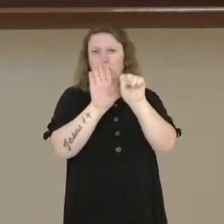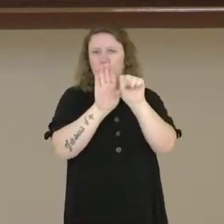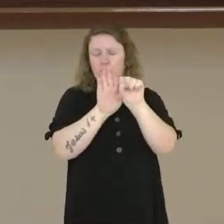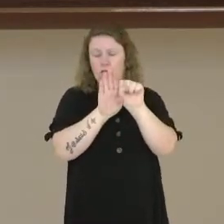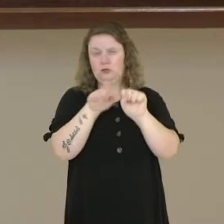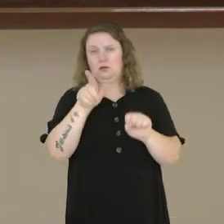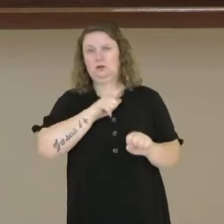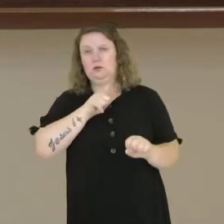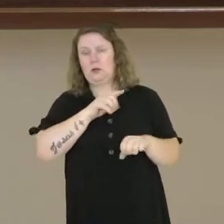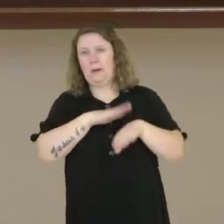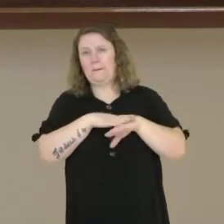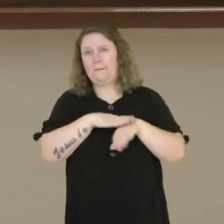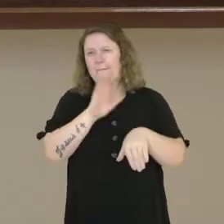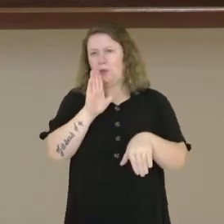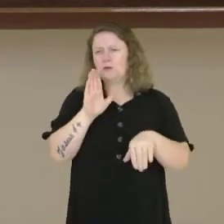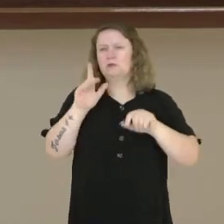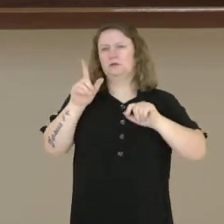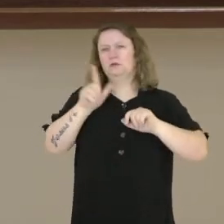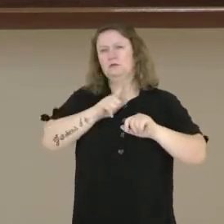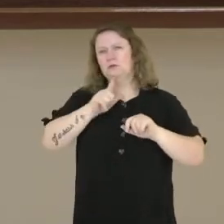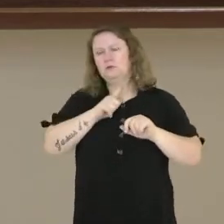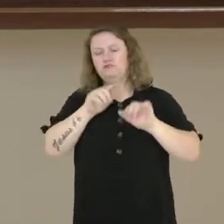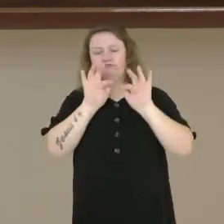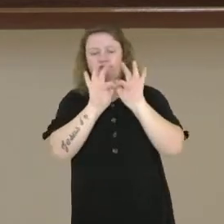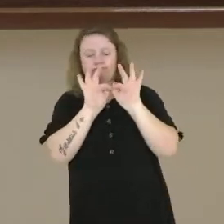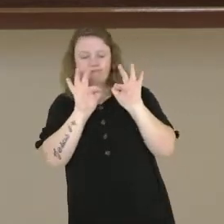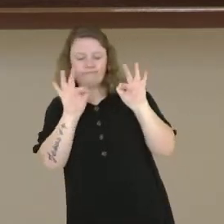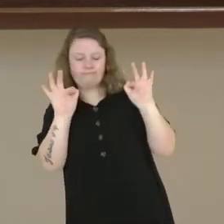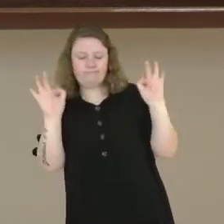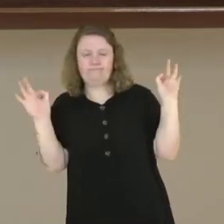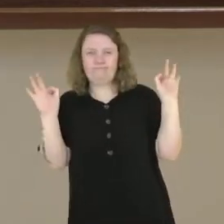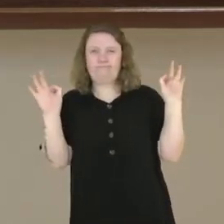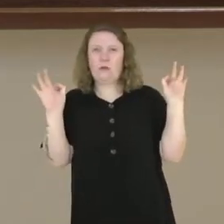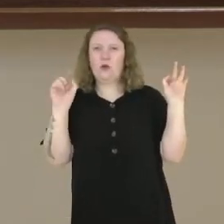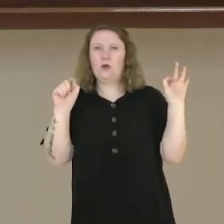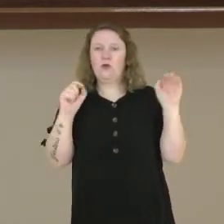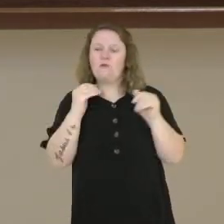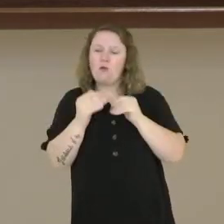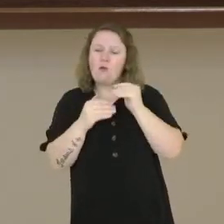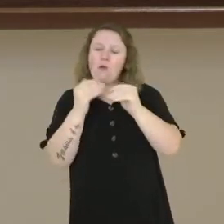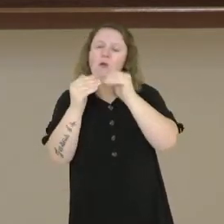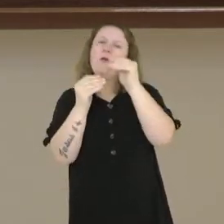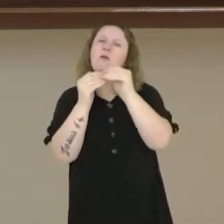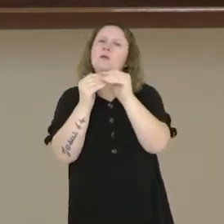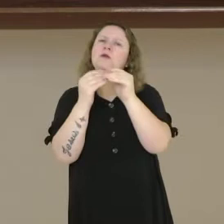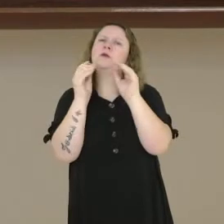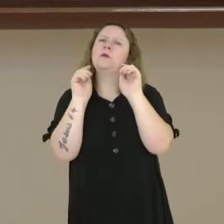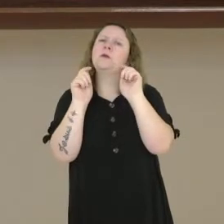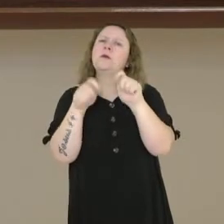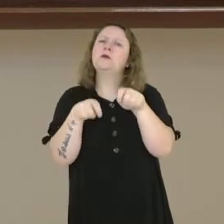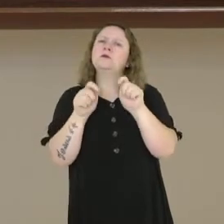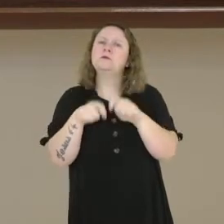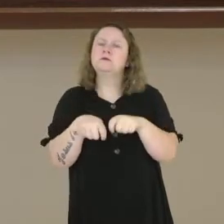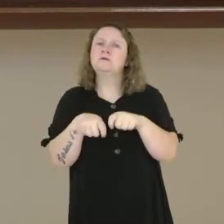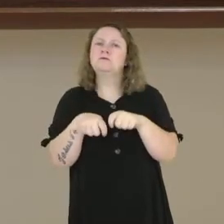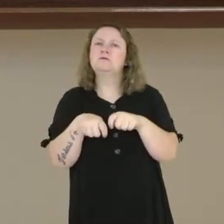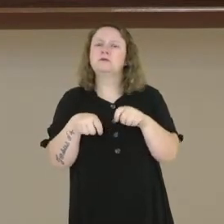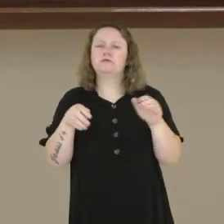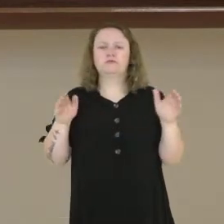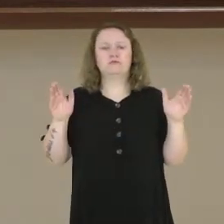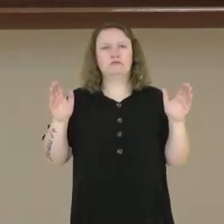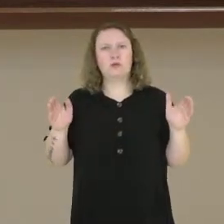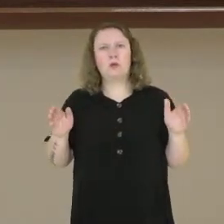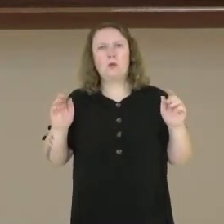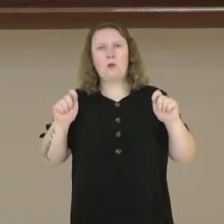tenho mais que isso, pode ser uma oração desenvolvida que pode ali ocupar um espaço de